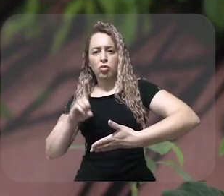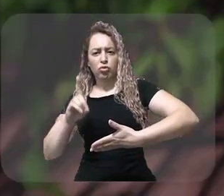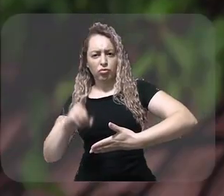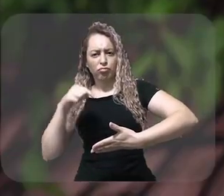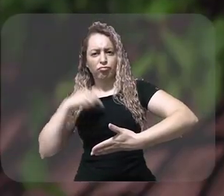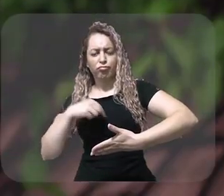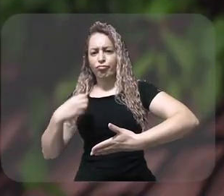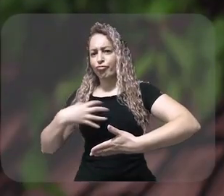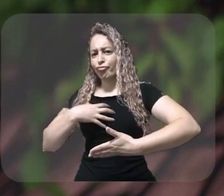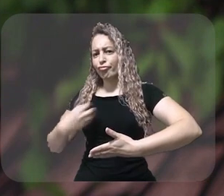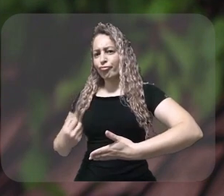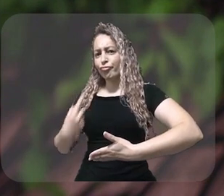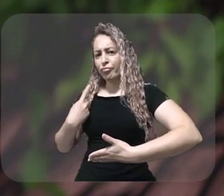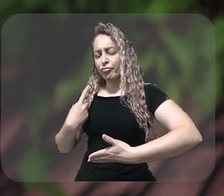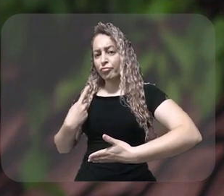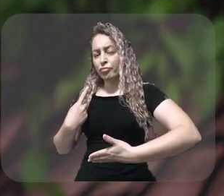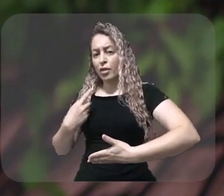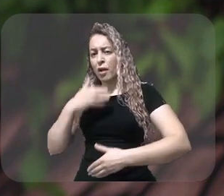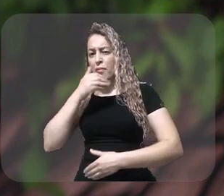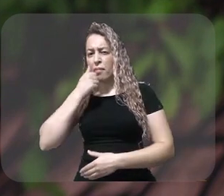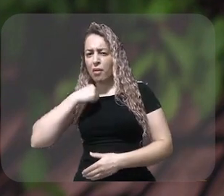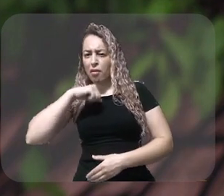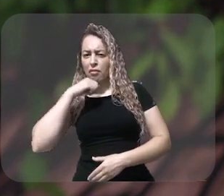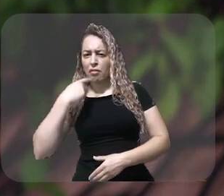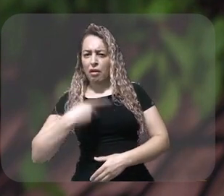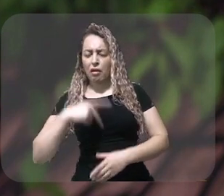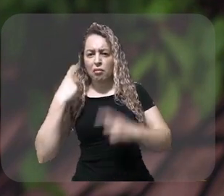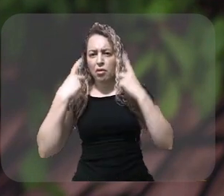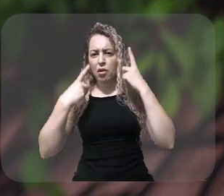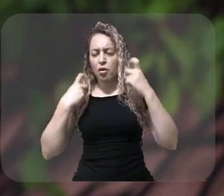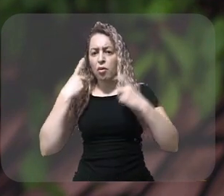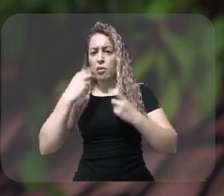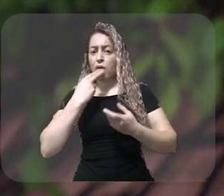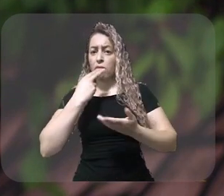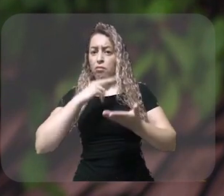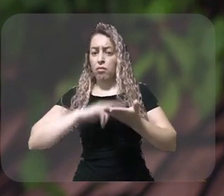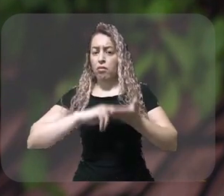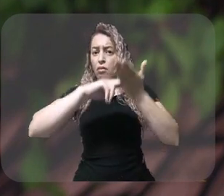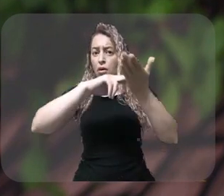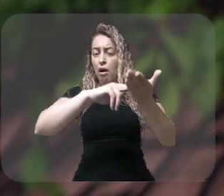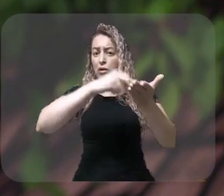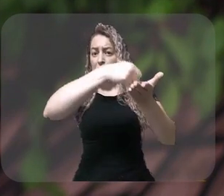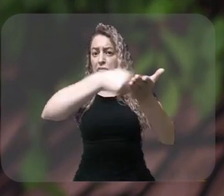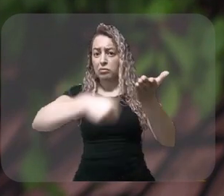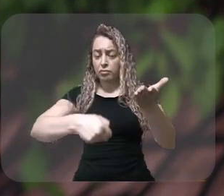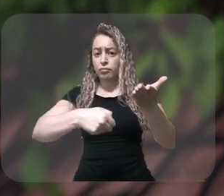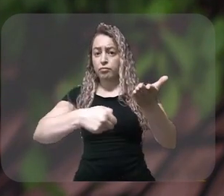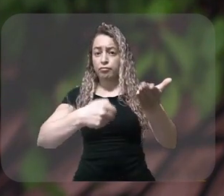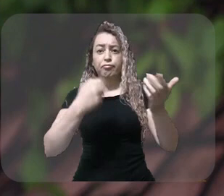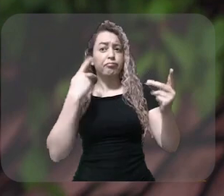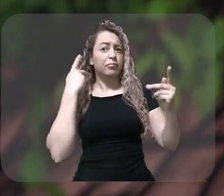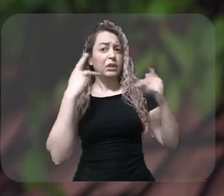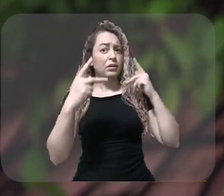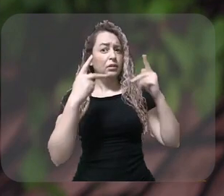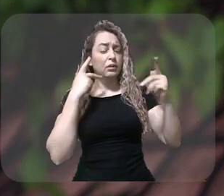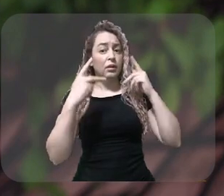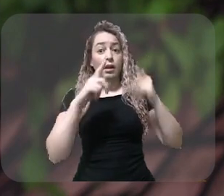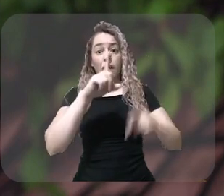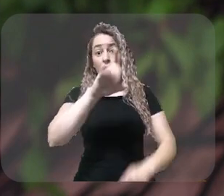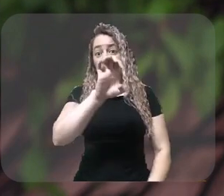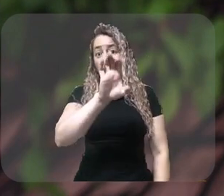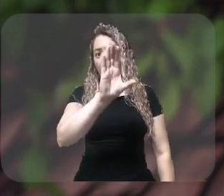diferente. Preocupado com o filho, o pai decidiu escrever uma carta ao psiquiatra Leo Kahn, um dos mais